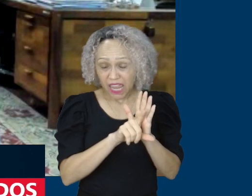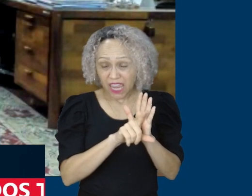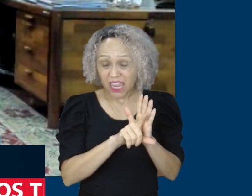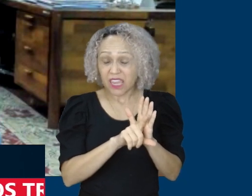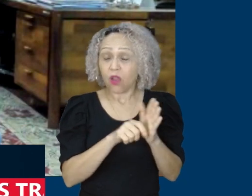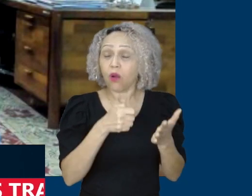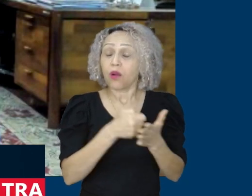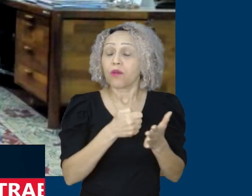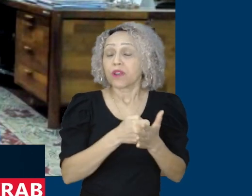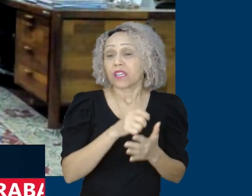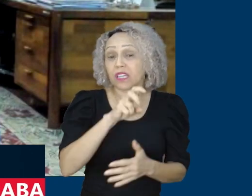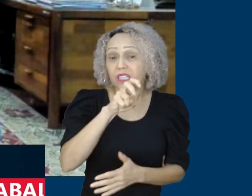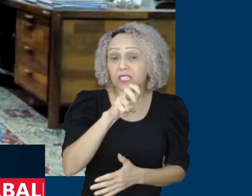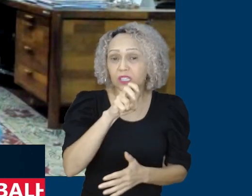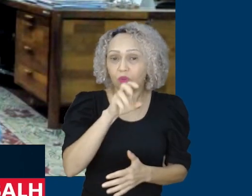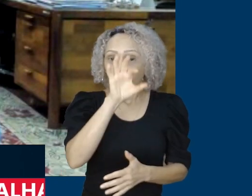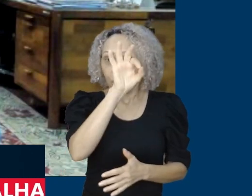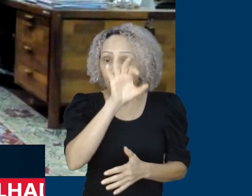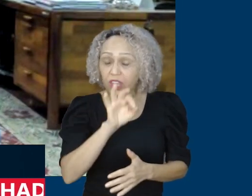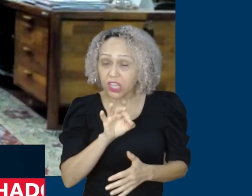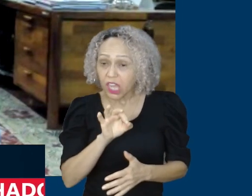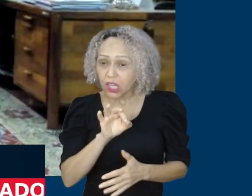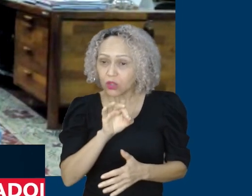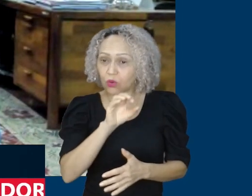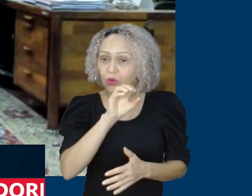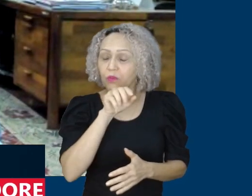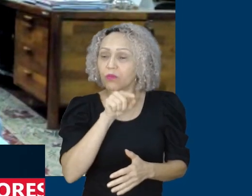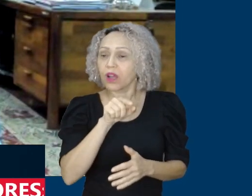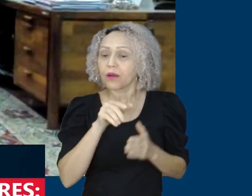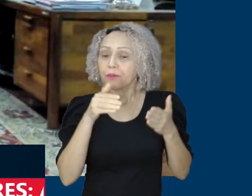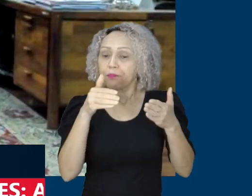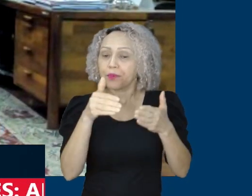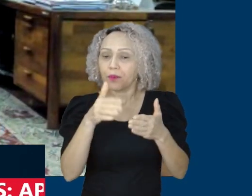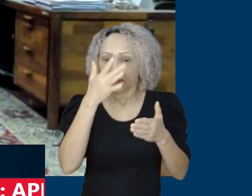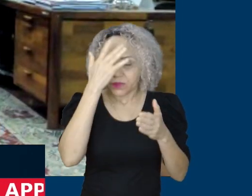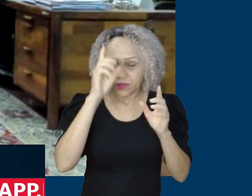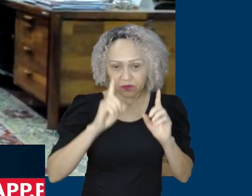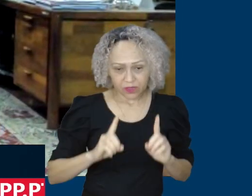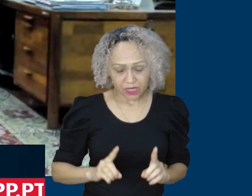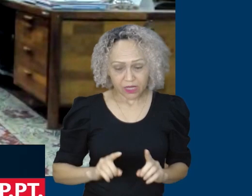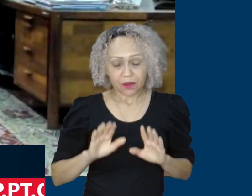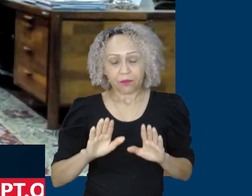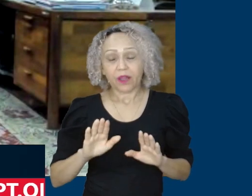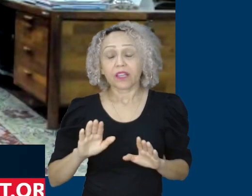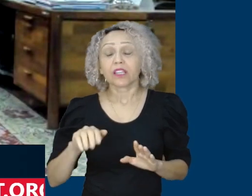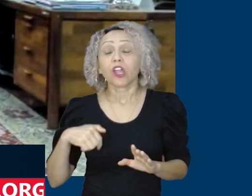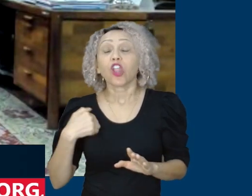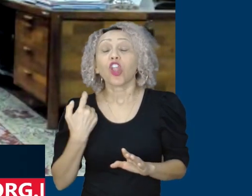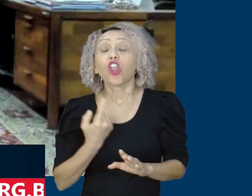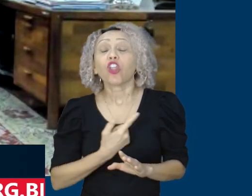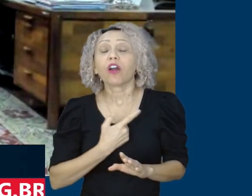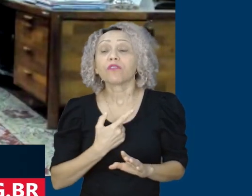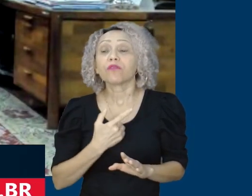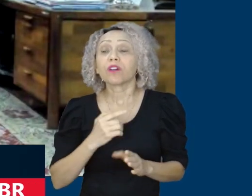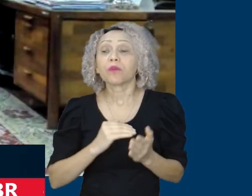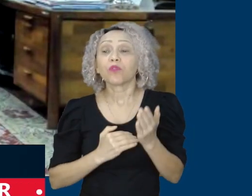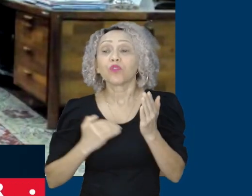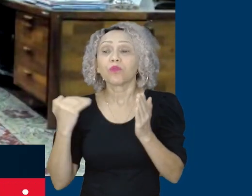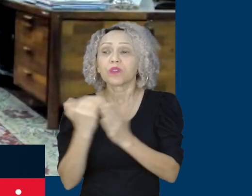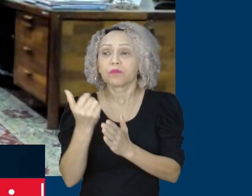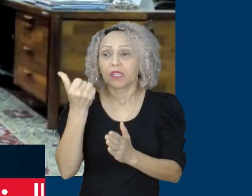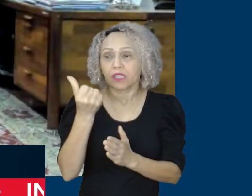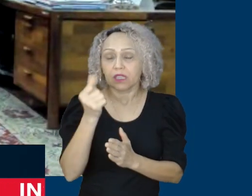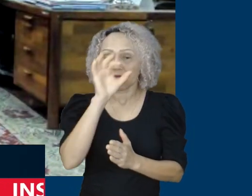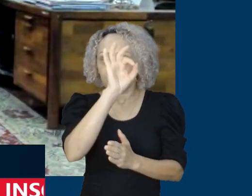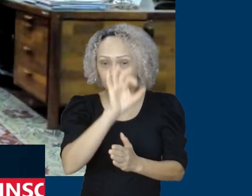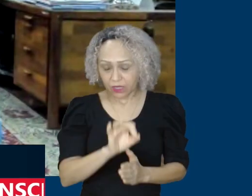5% tem a cota do nosso povo negro nós estamos criando outras duas cotas cota de 2% para pessoas trans